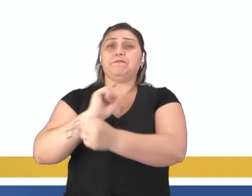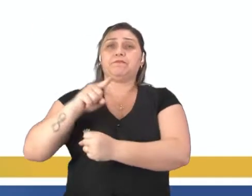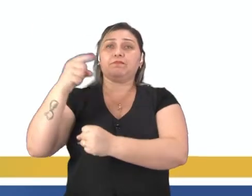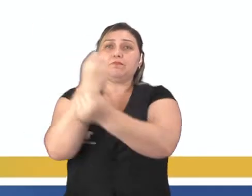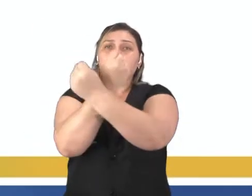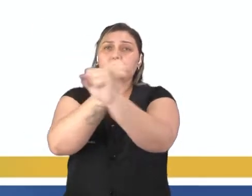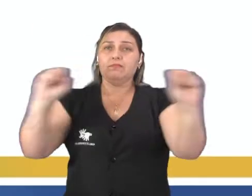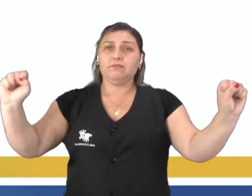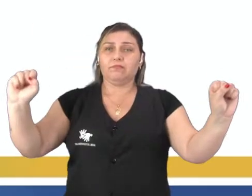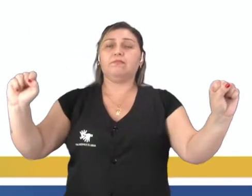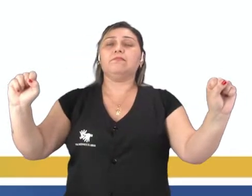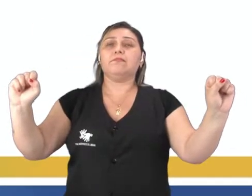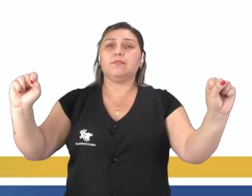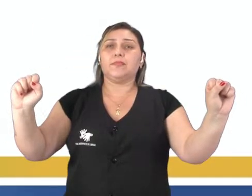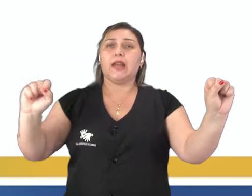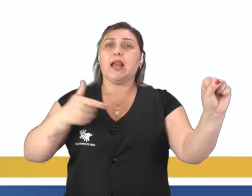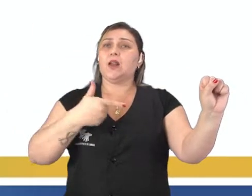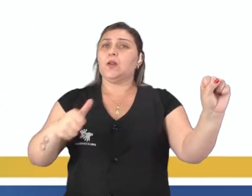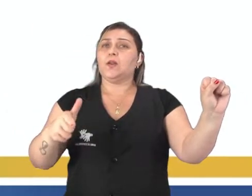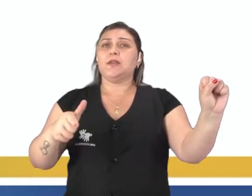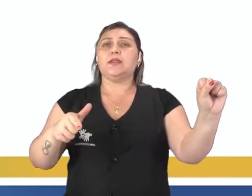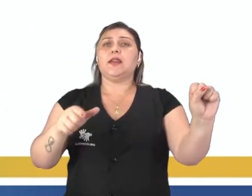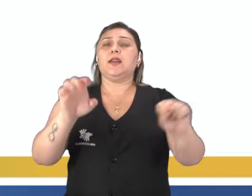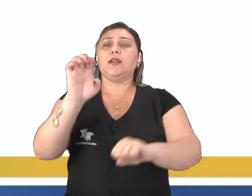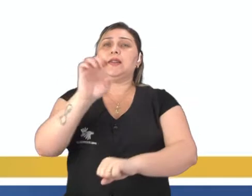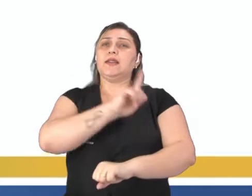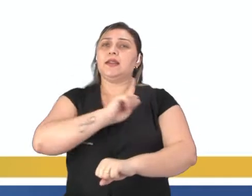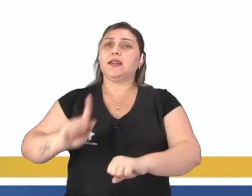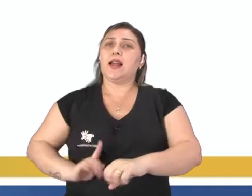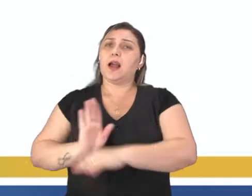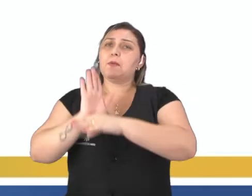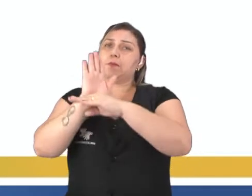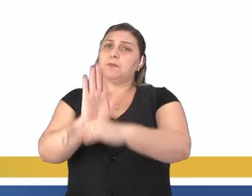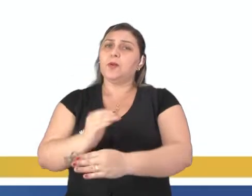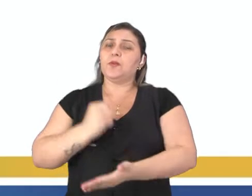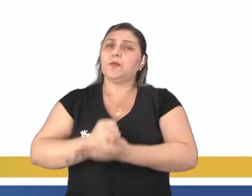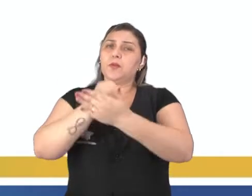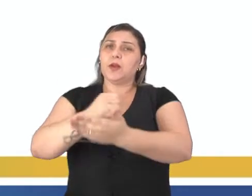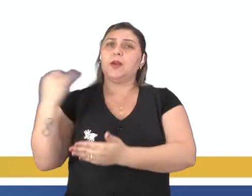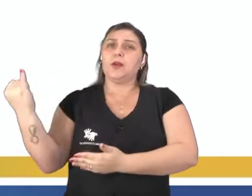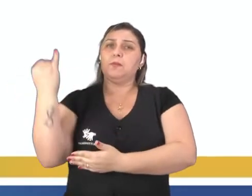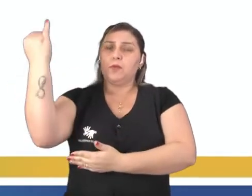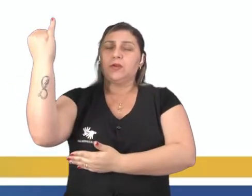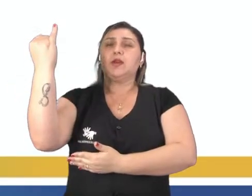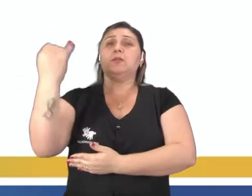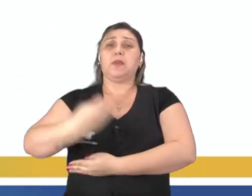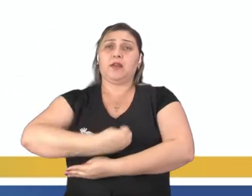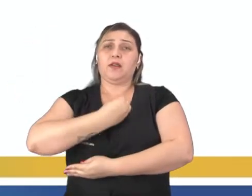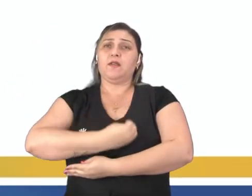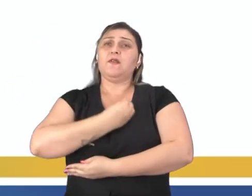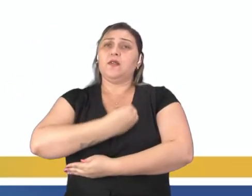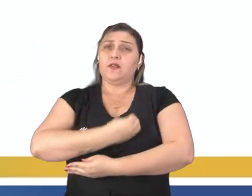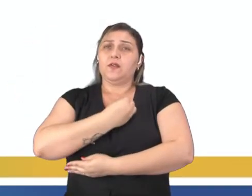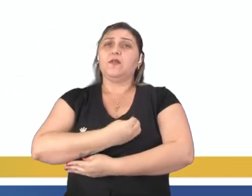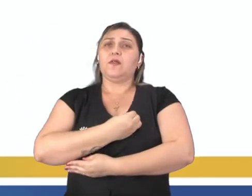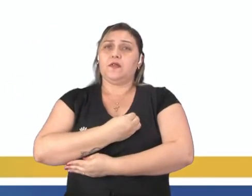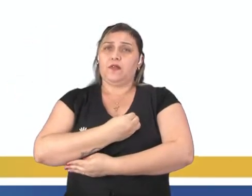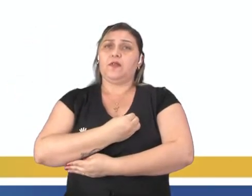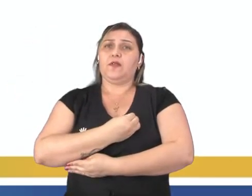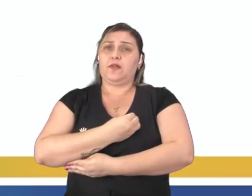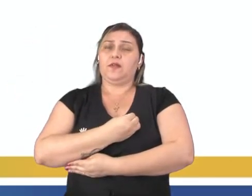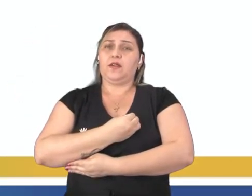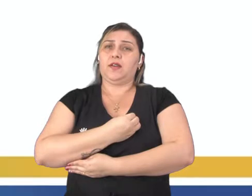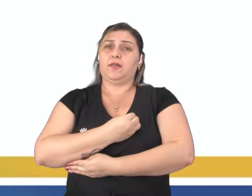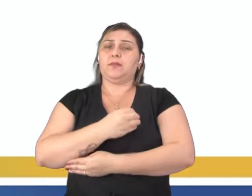abolição da escravatura não recebeu do governo o suporte necessário para viver com dignidade sem ser às margens da